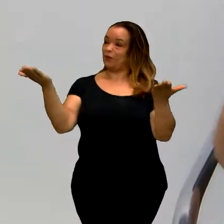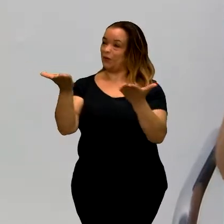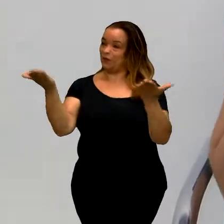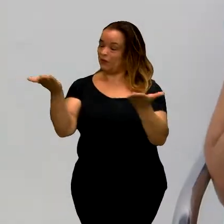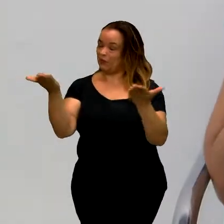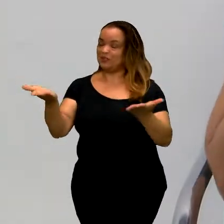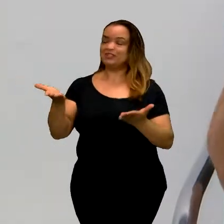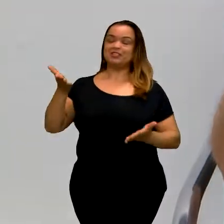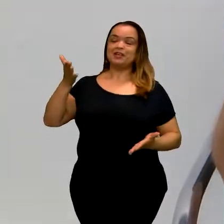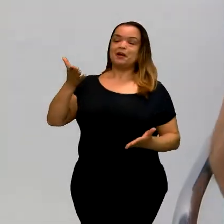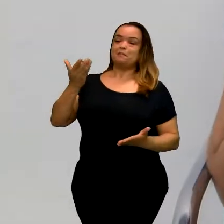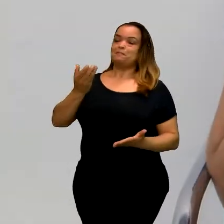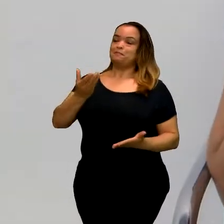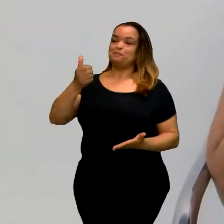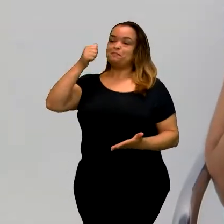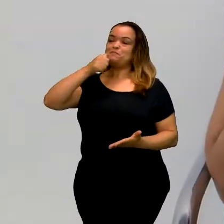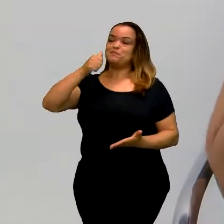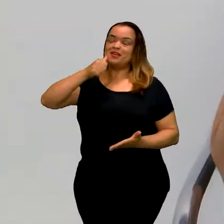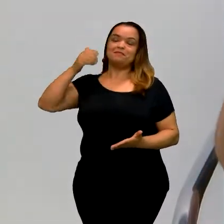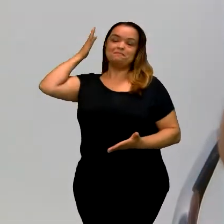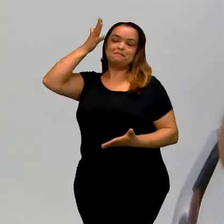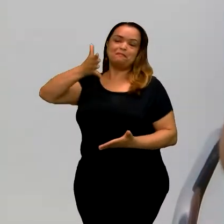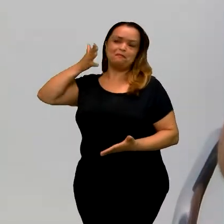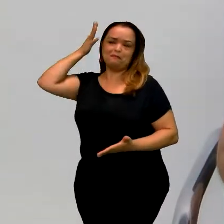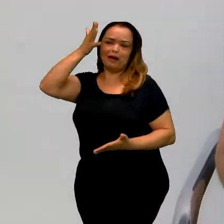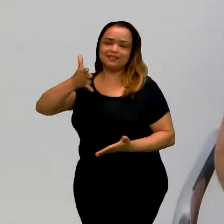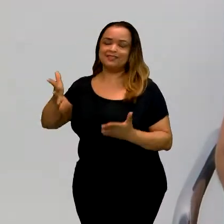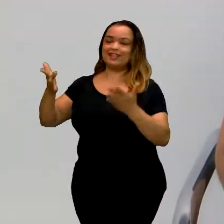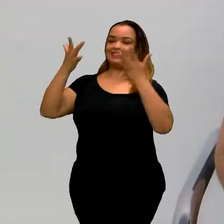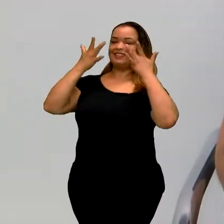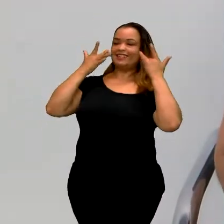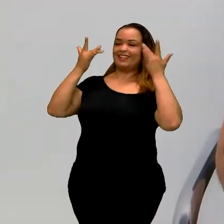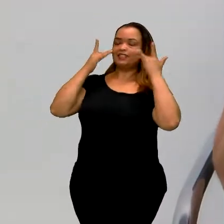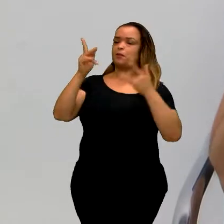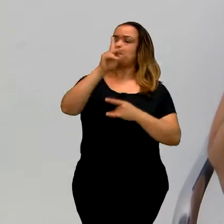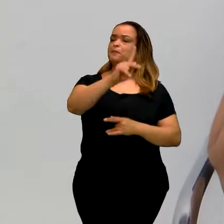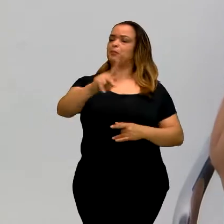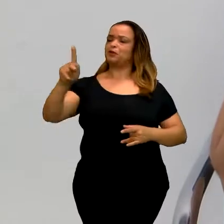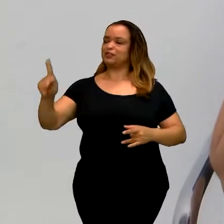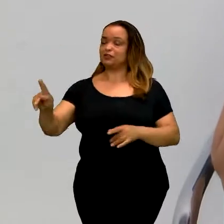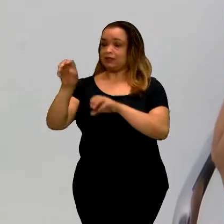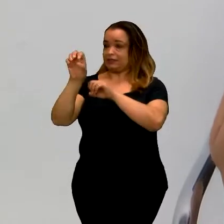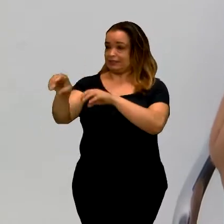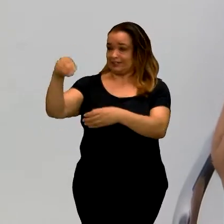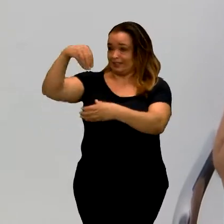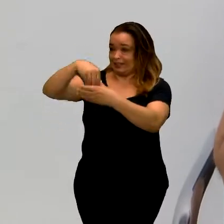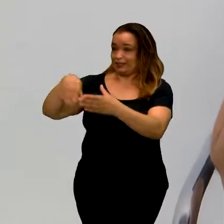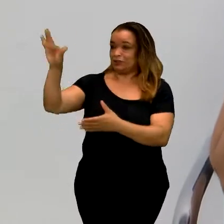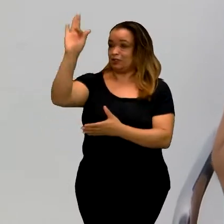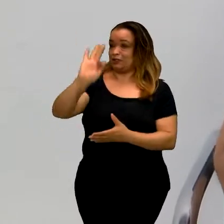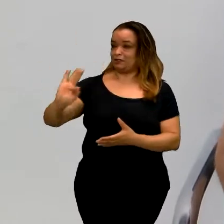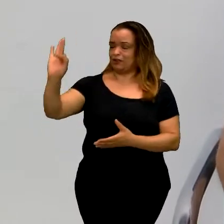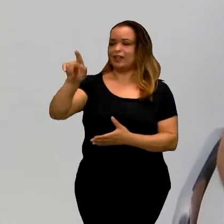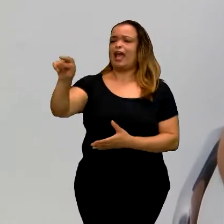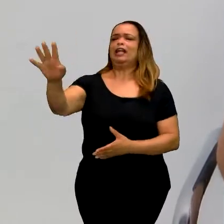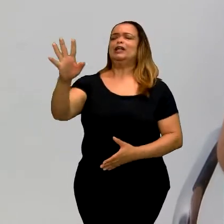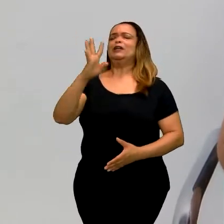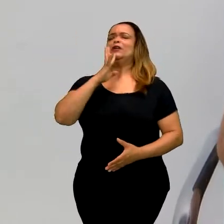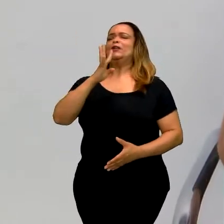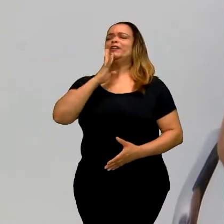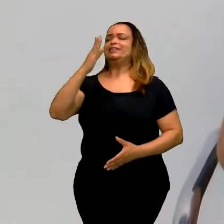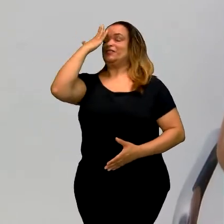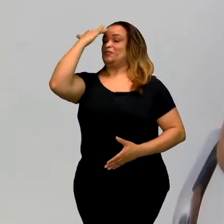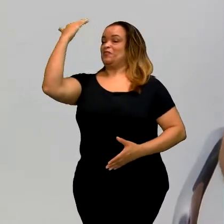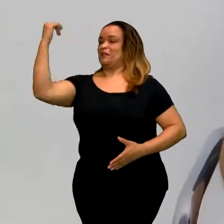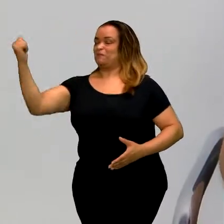palestrante, atriz, professora universitária, nós estamos aqui, ela é muito conhecida nesse